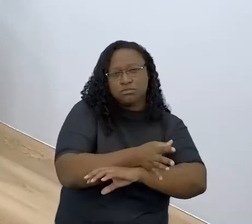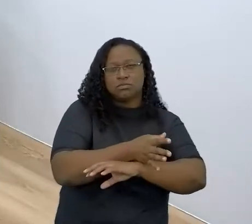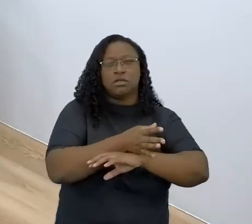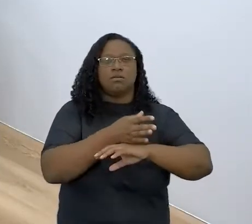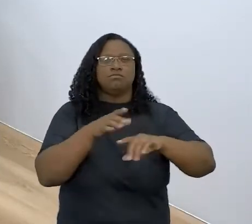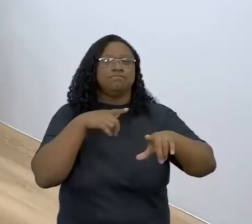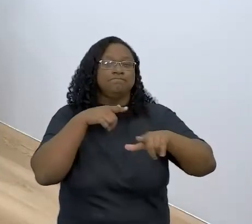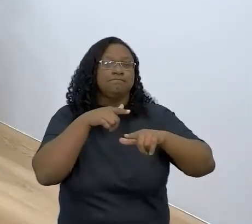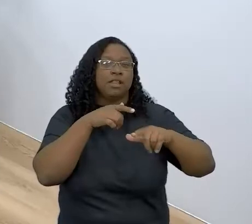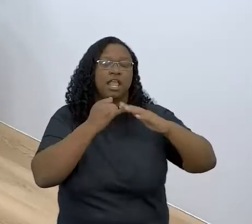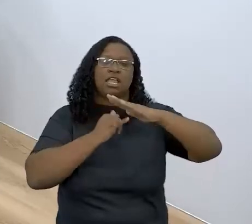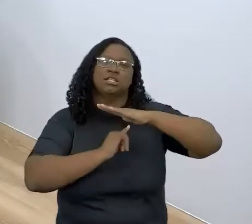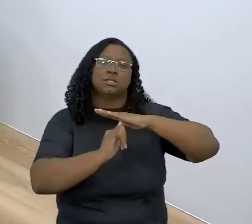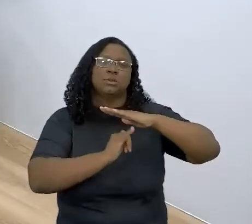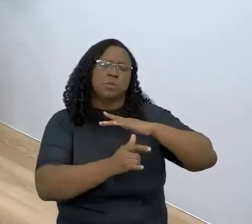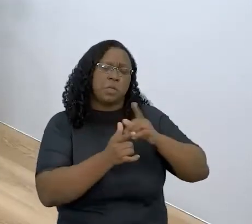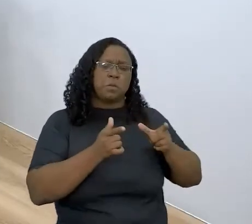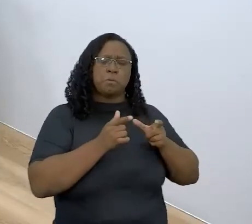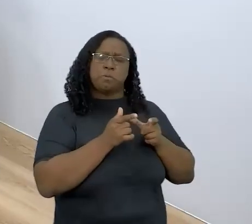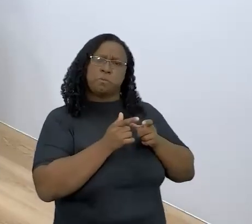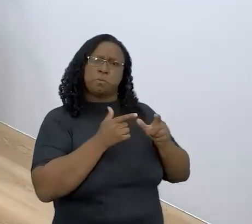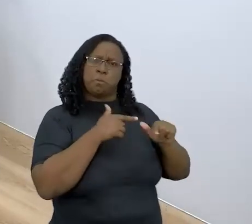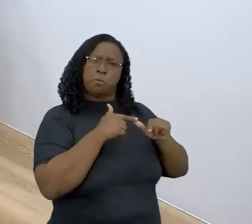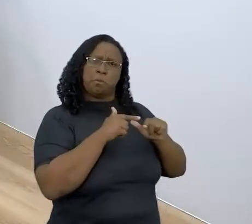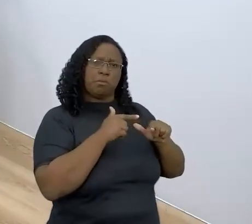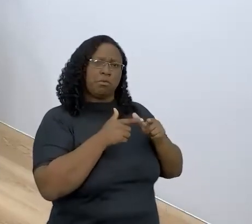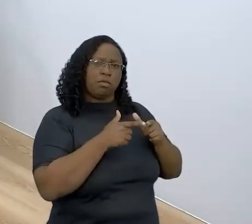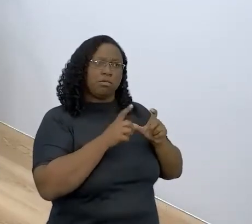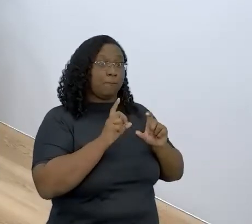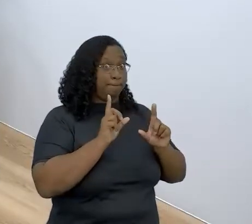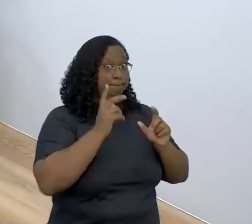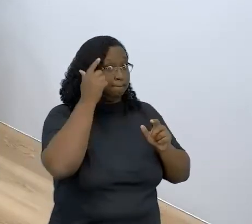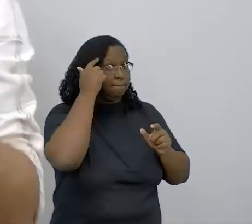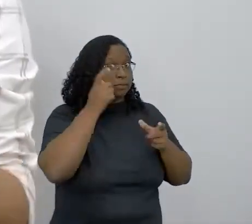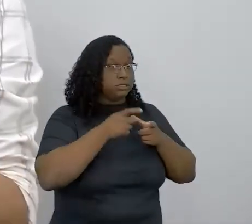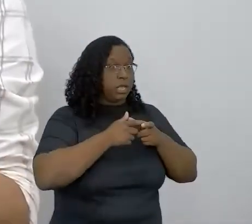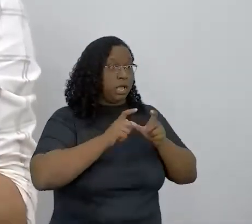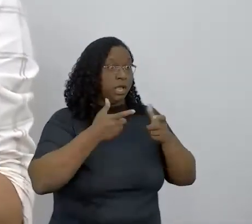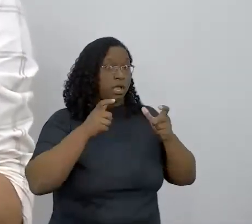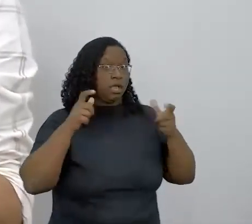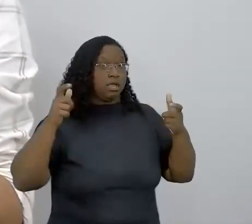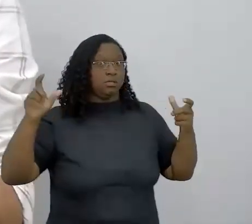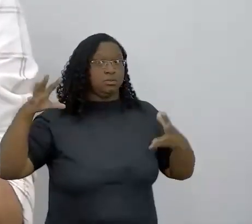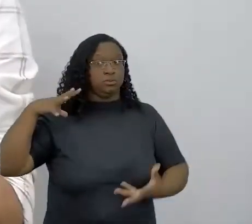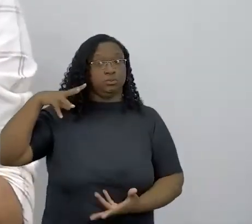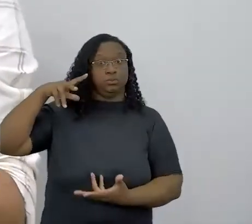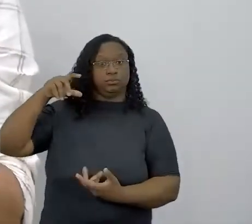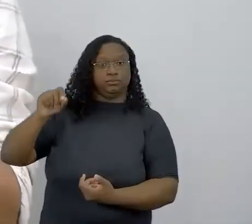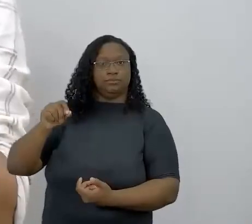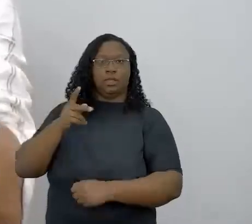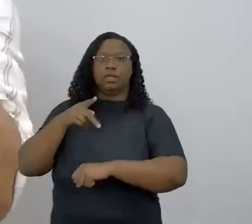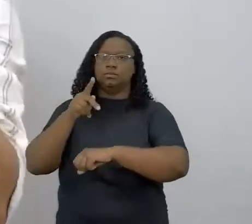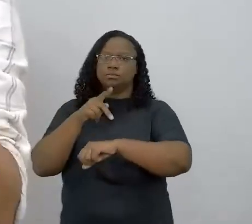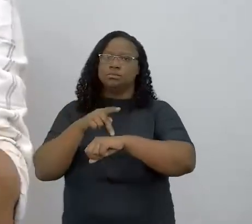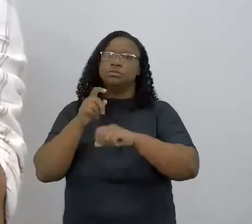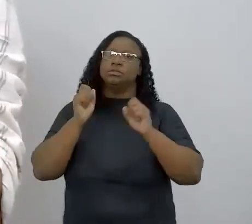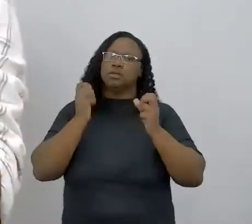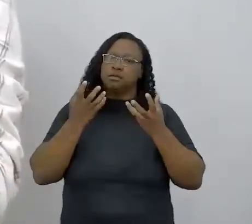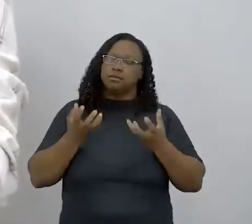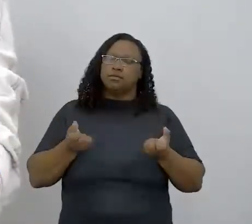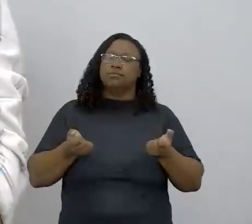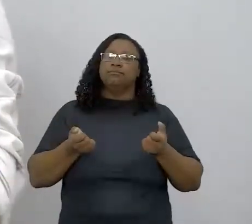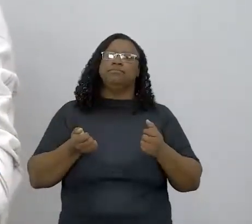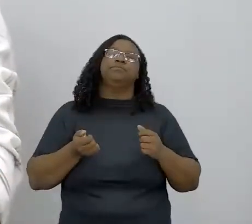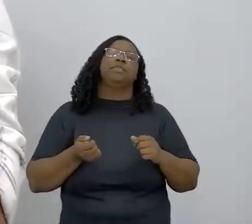trabalha no localzinho, pensando no global, e a gente já viu aí que teve alguns países que quiseram fazer o Sala 8 também. Então sim, é uma startup,